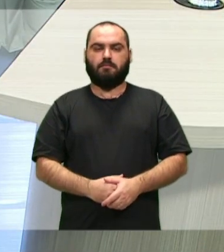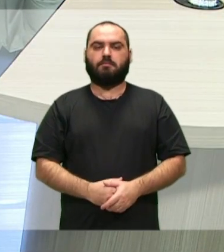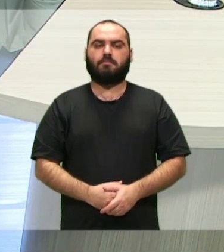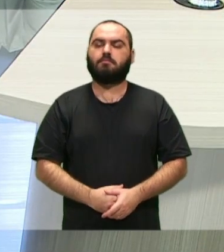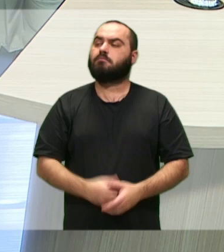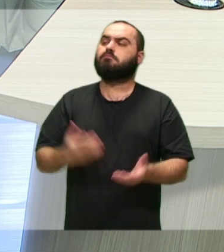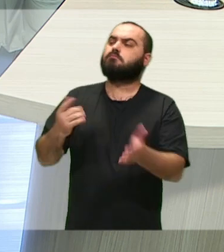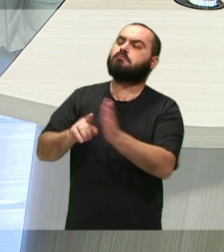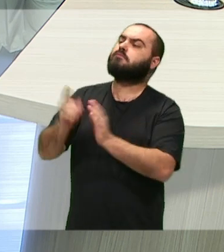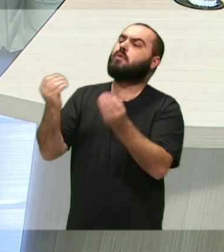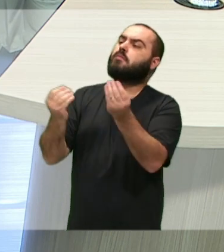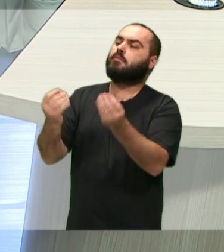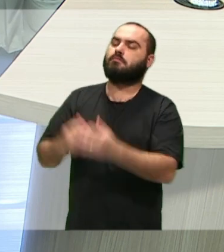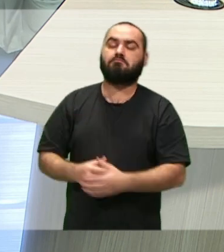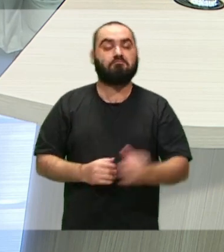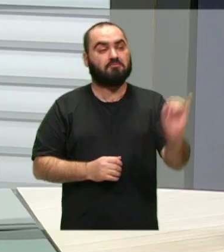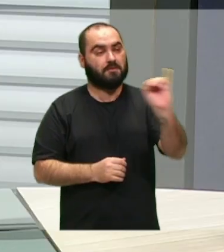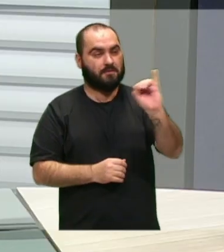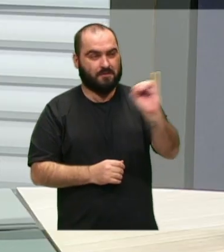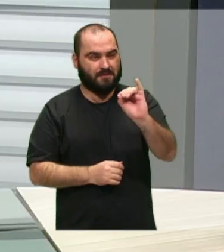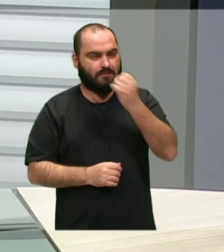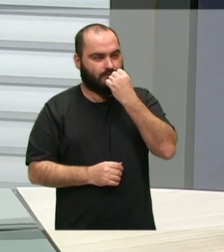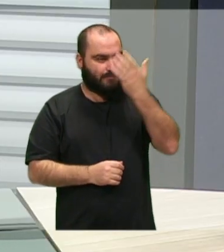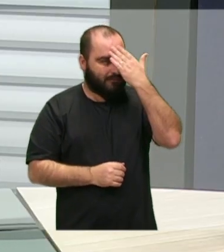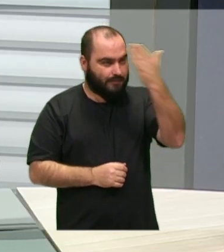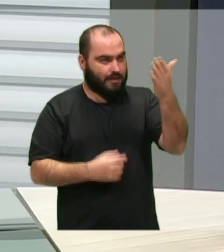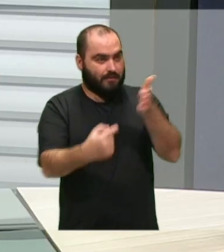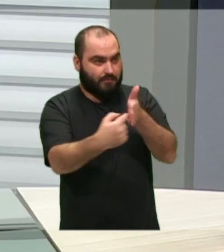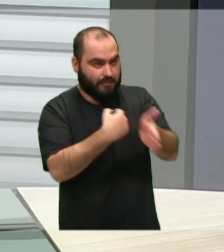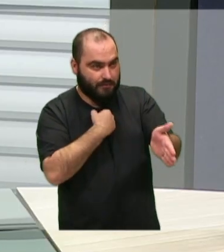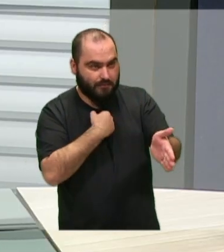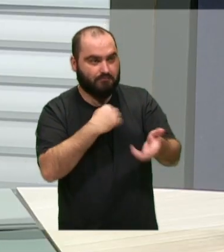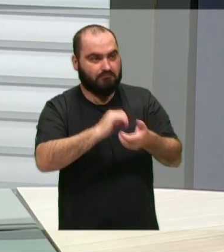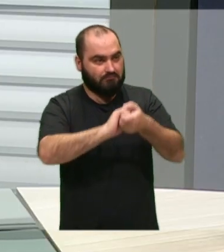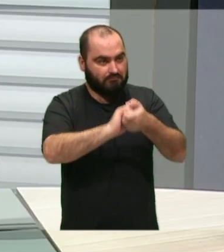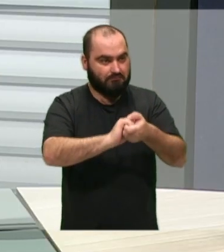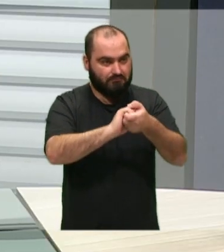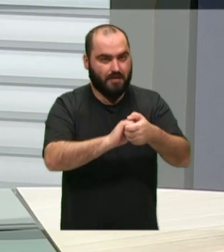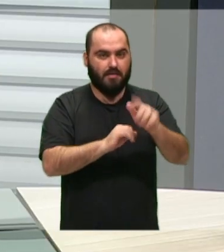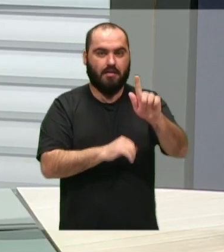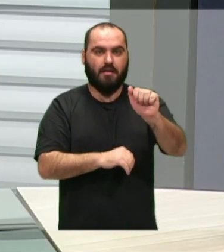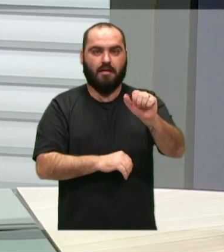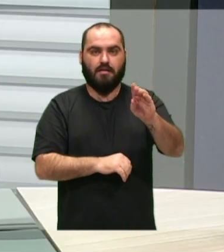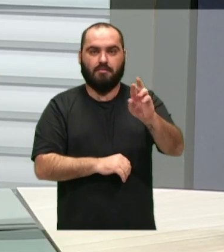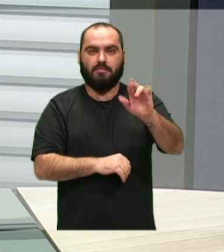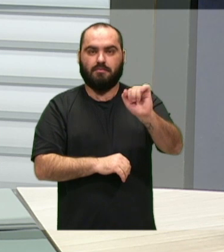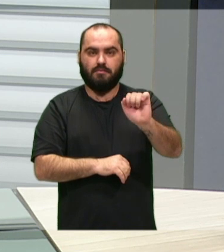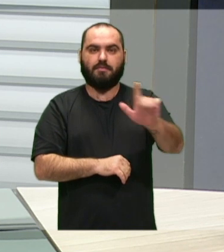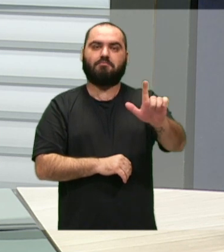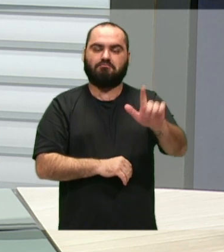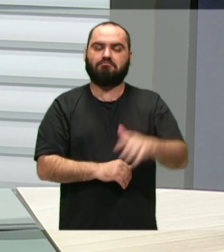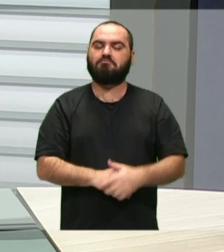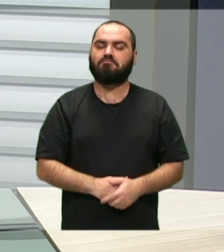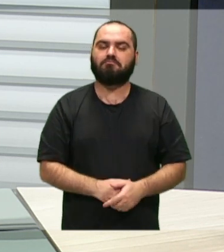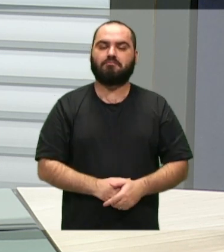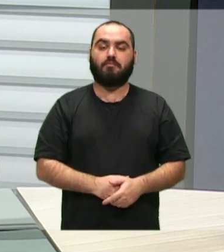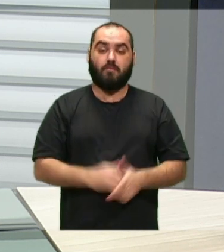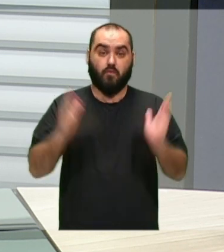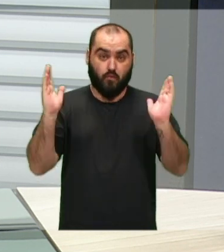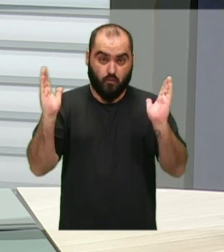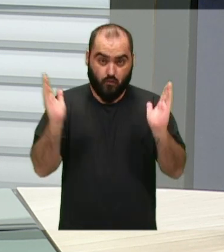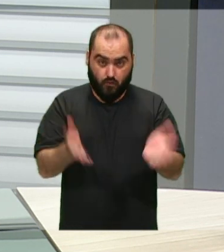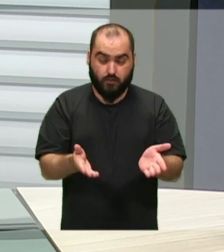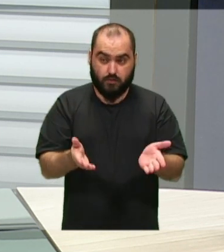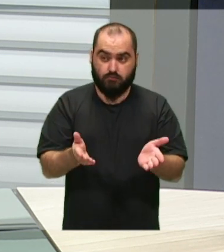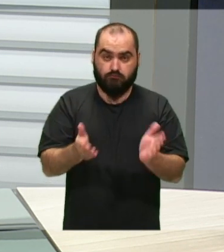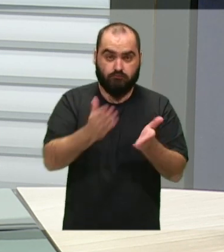presidente? Como é esse processo? Oi, Gabriel Konink, obrigado pela pergunta, comentando, o Gabriel comentar a todos os vereadores mirim. Hoje o processo